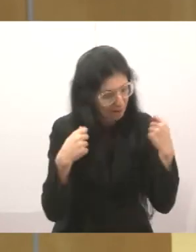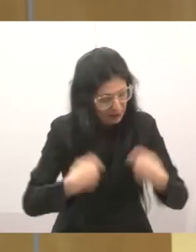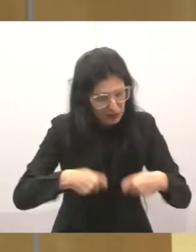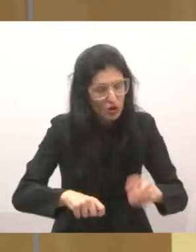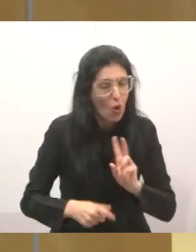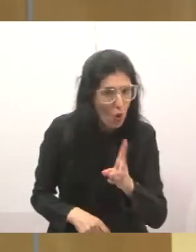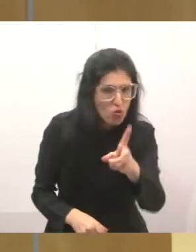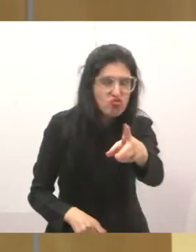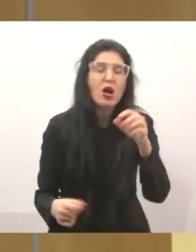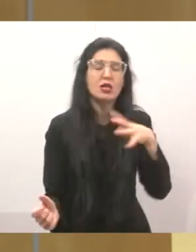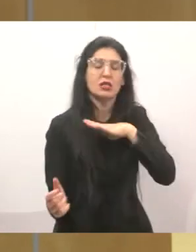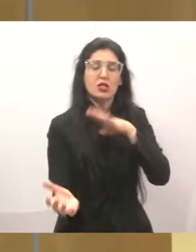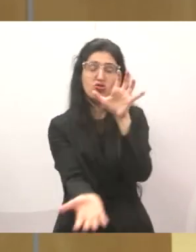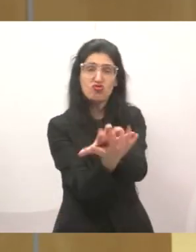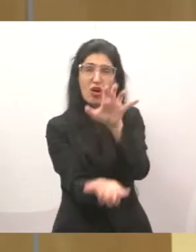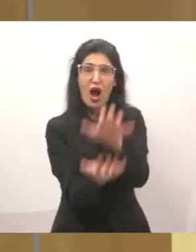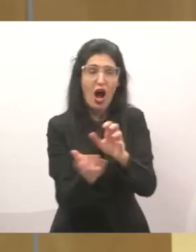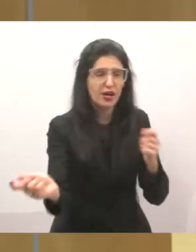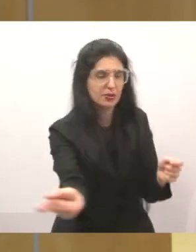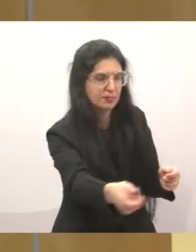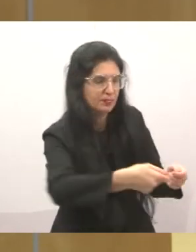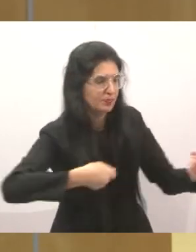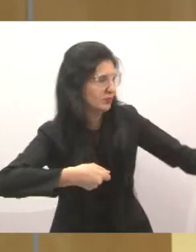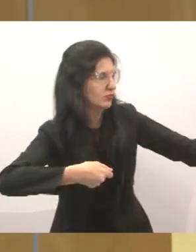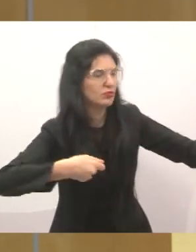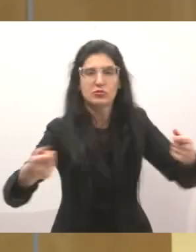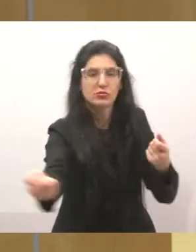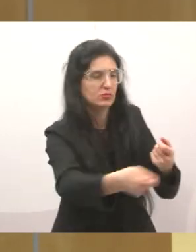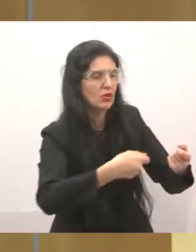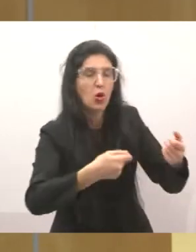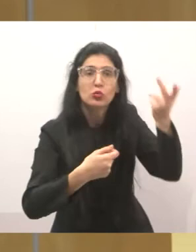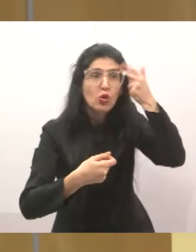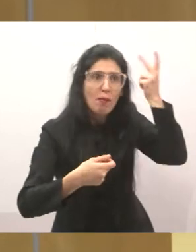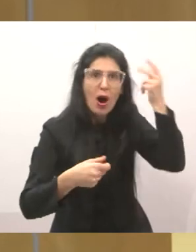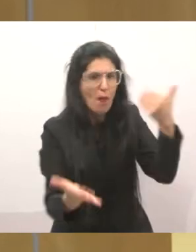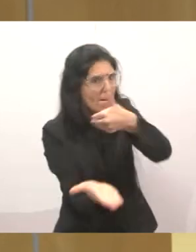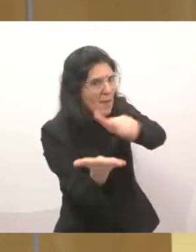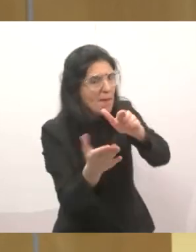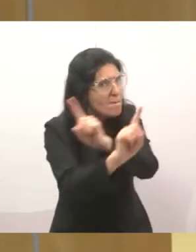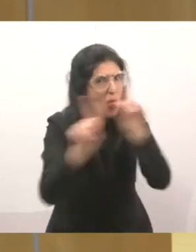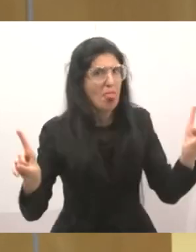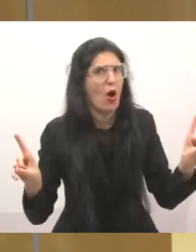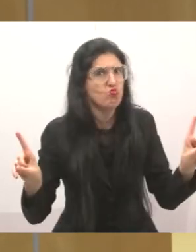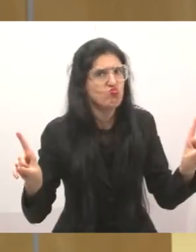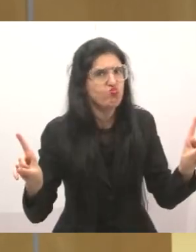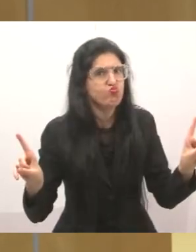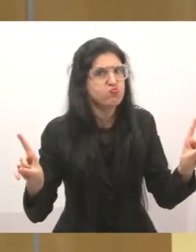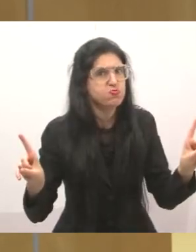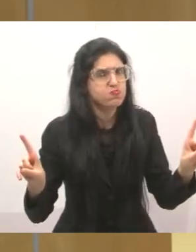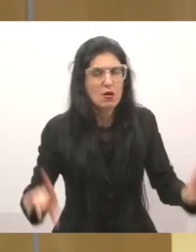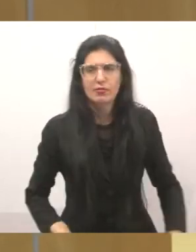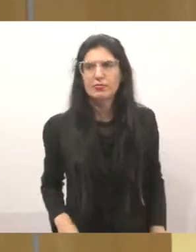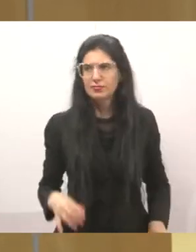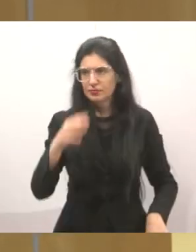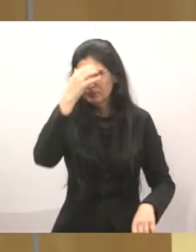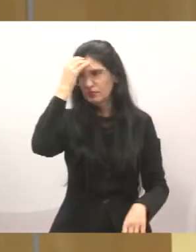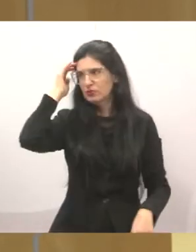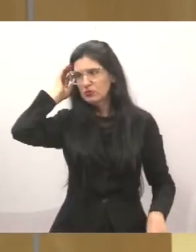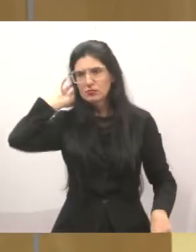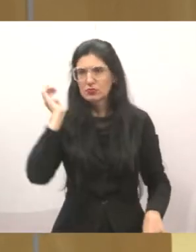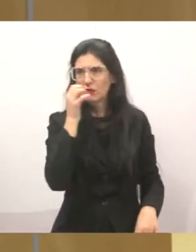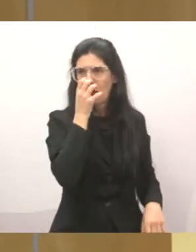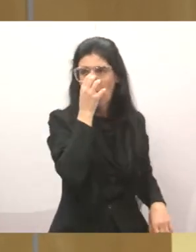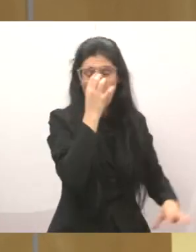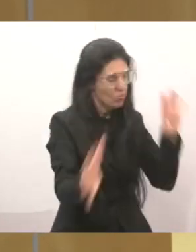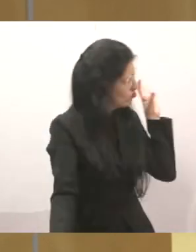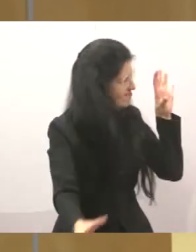Todos os pré-candidatos a prefeito vão ter que assumir esse compromisso, não comigo, mas com a população de Jacareí, com os trabalhadores